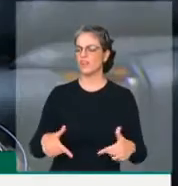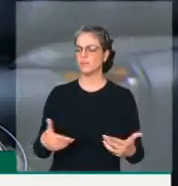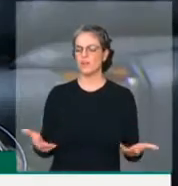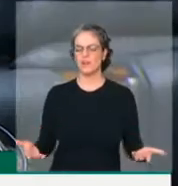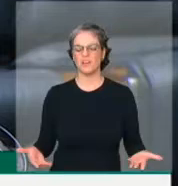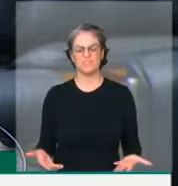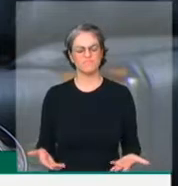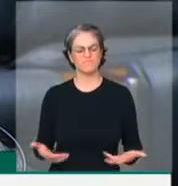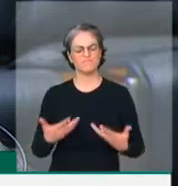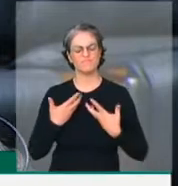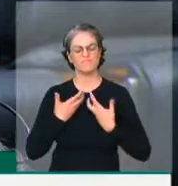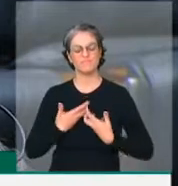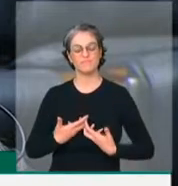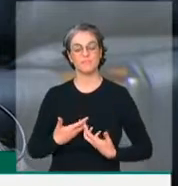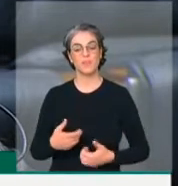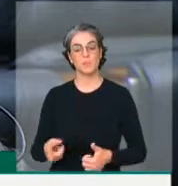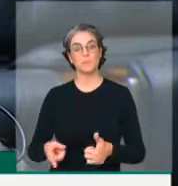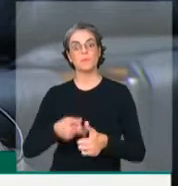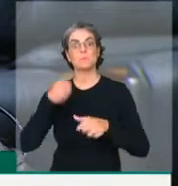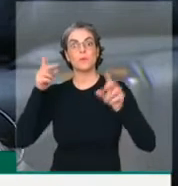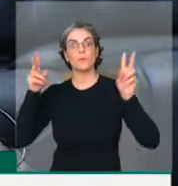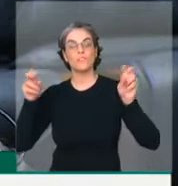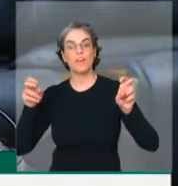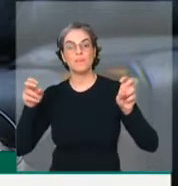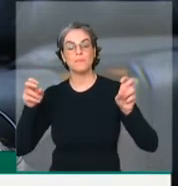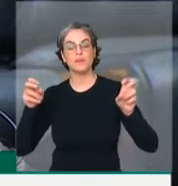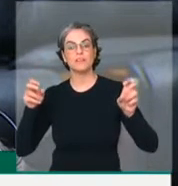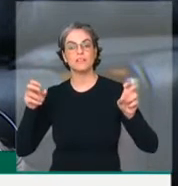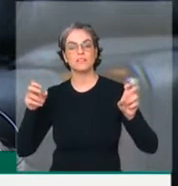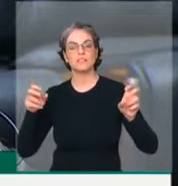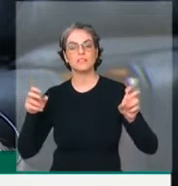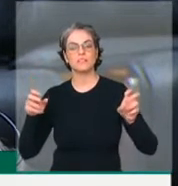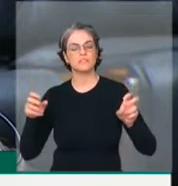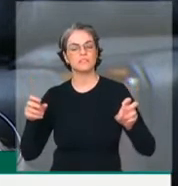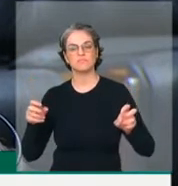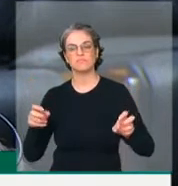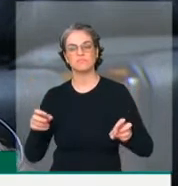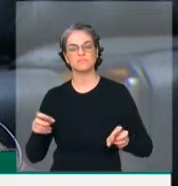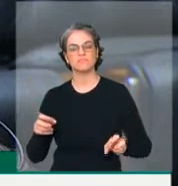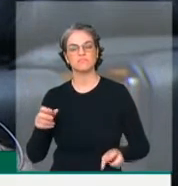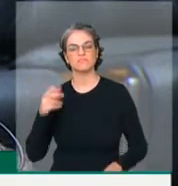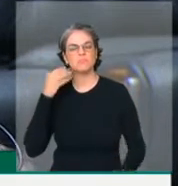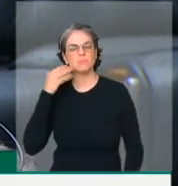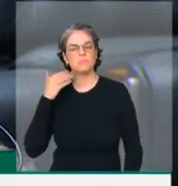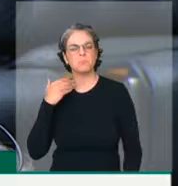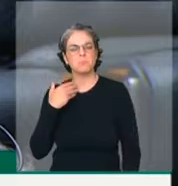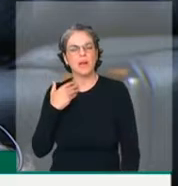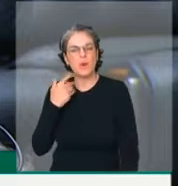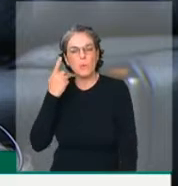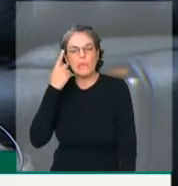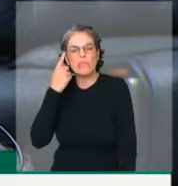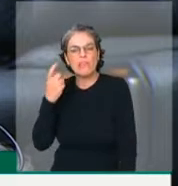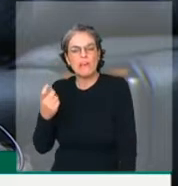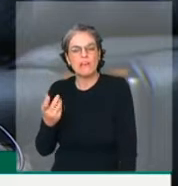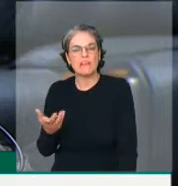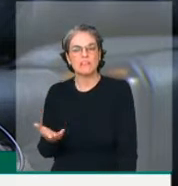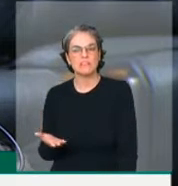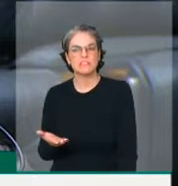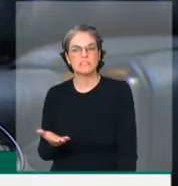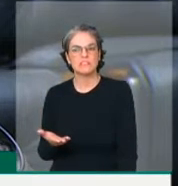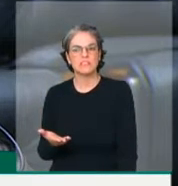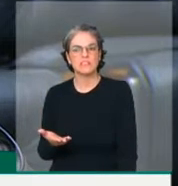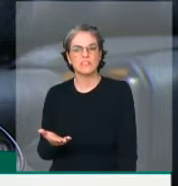Primeira matéria, matéria de interesse do setor bancário, do sistema